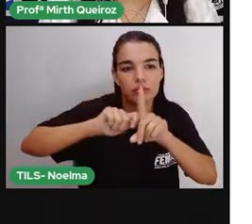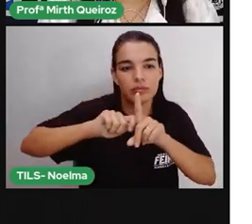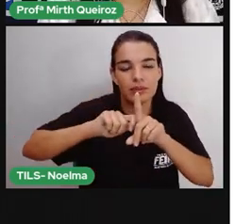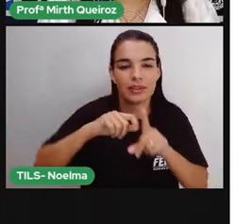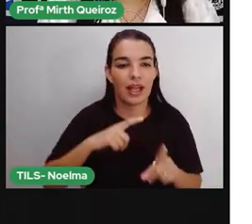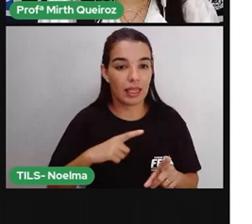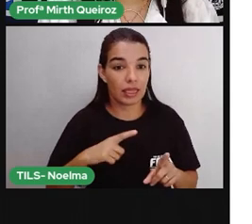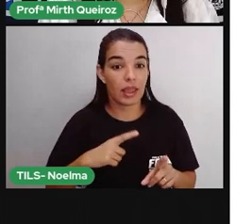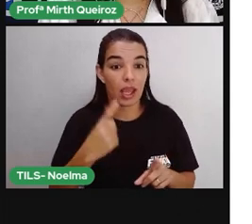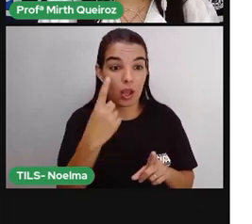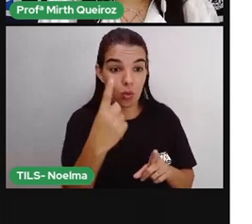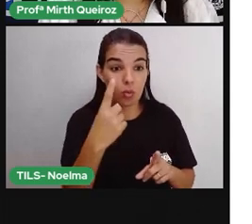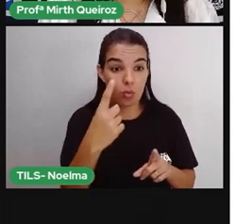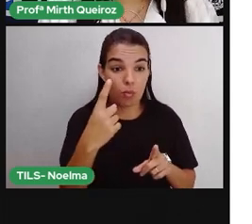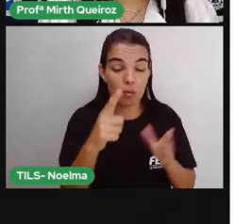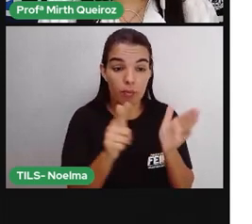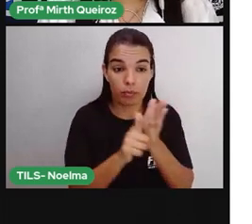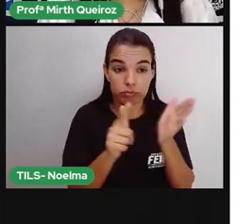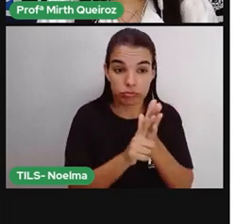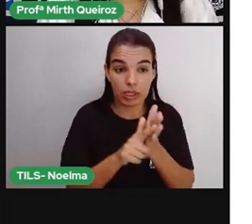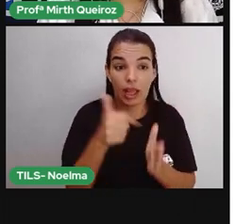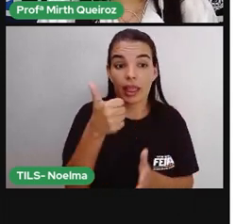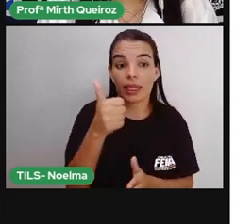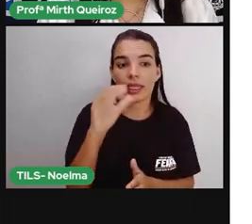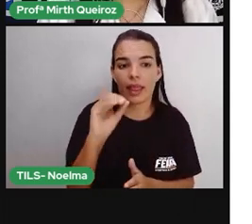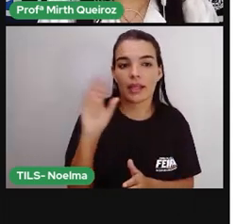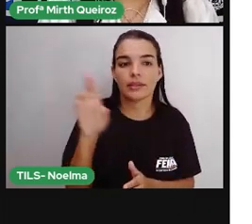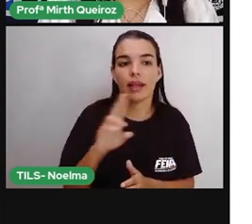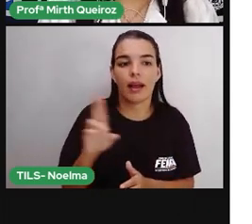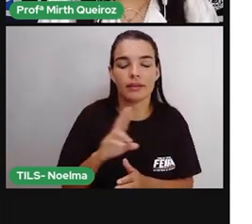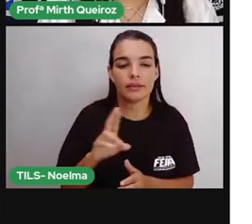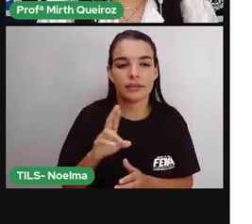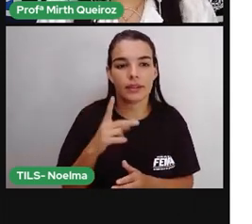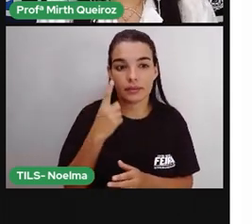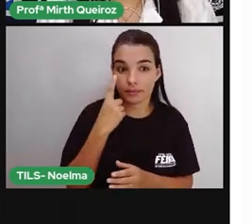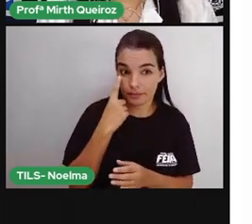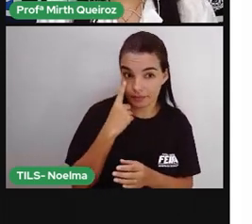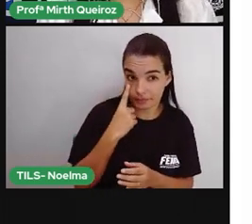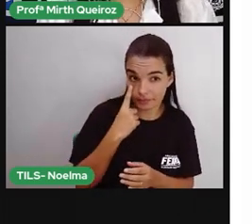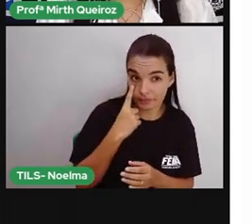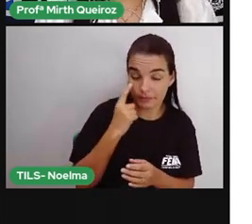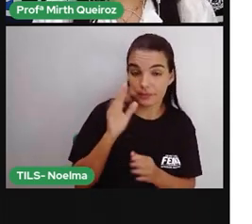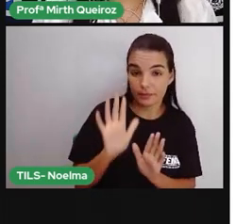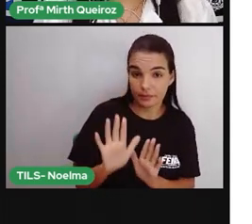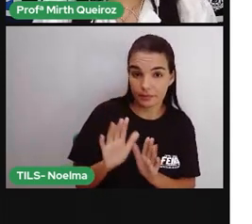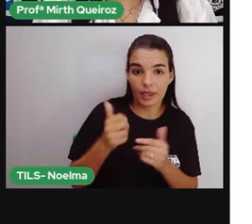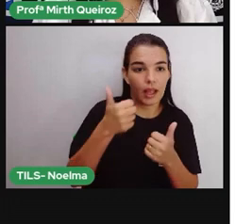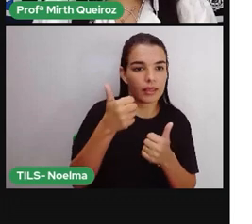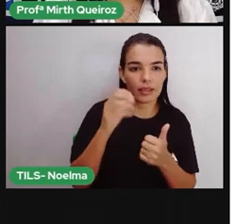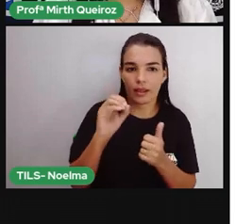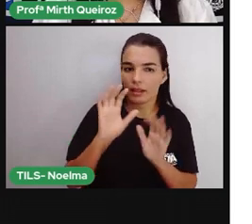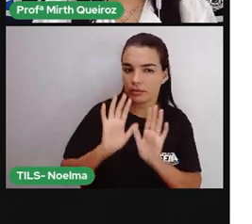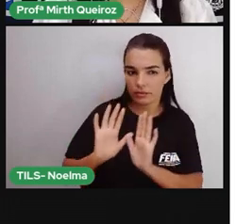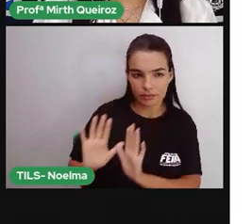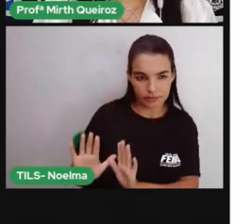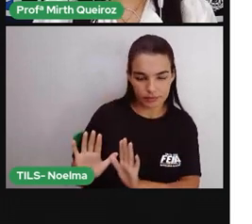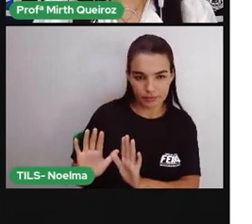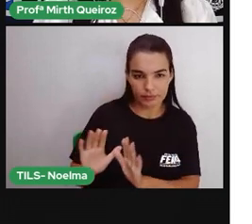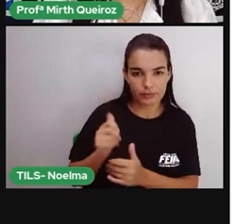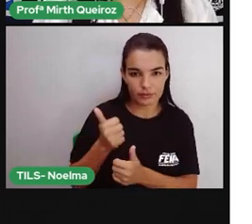cédula de 10 reais, Uma só cédula de 10 reais. Então, uma vez de 10 reais, é 10 reais, né?